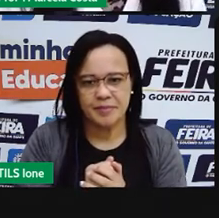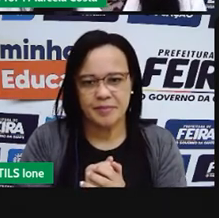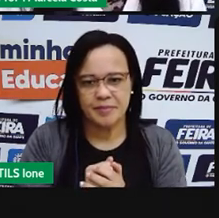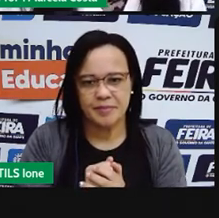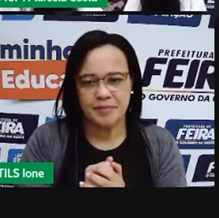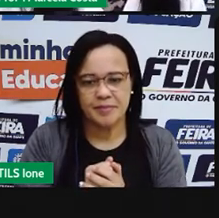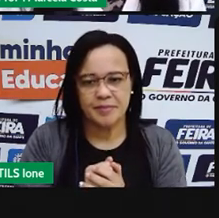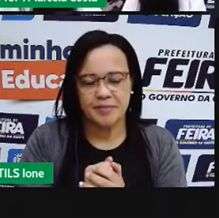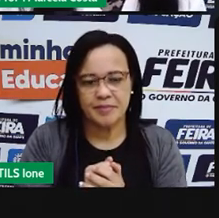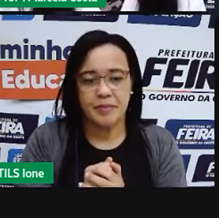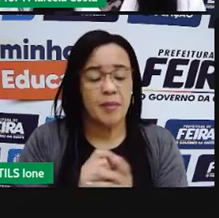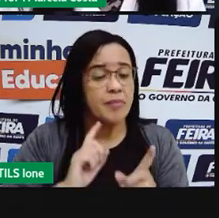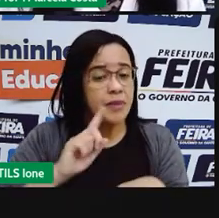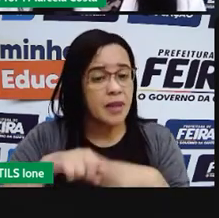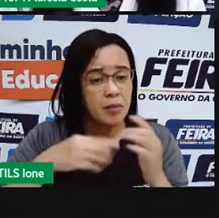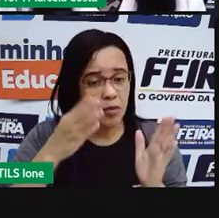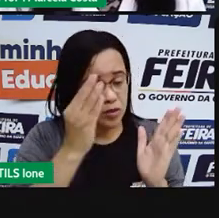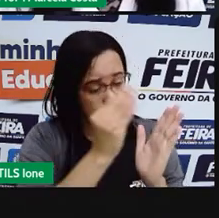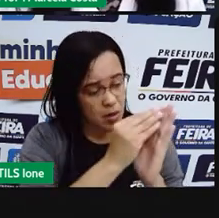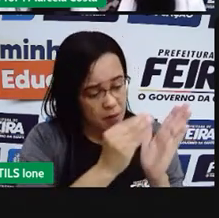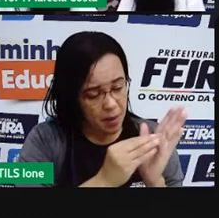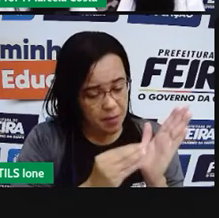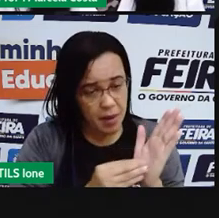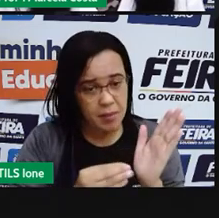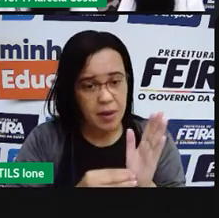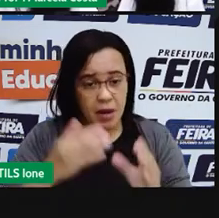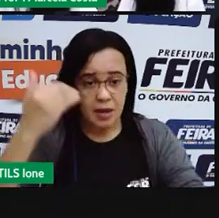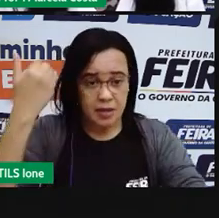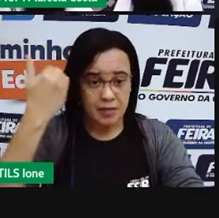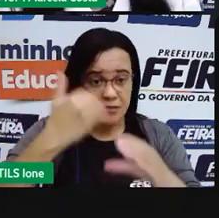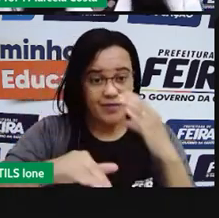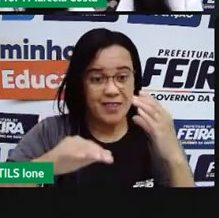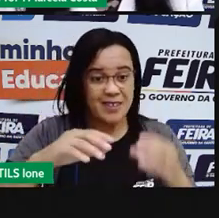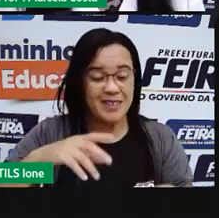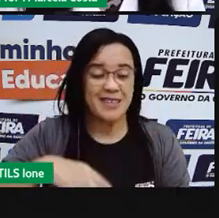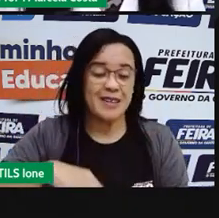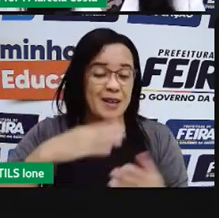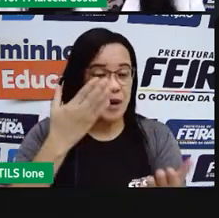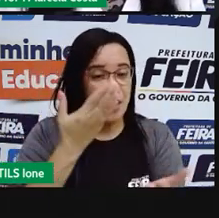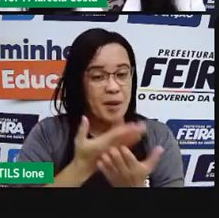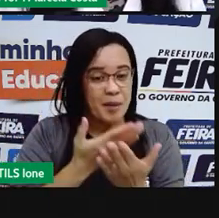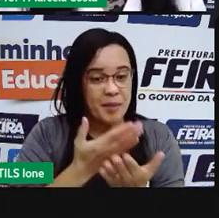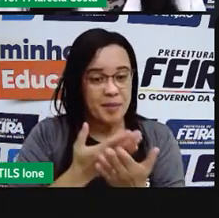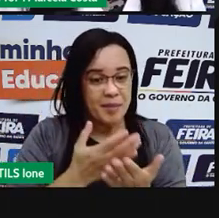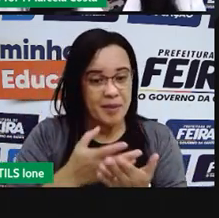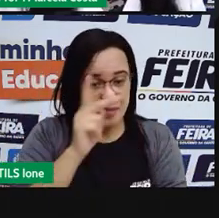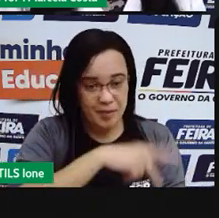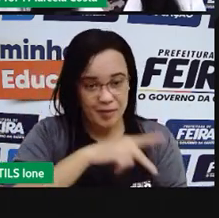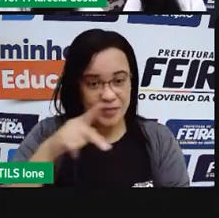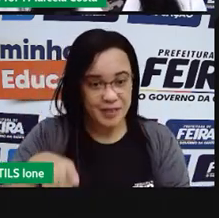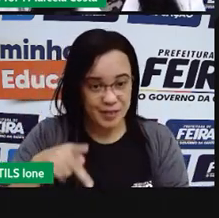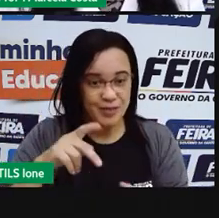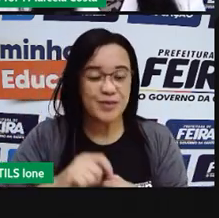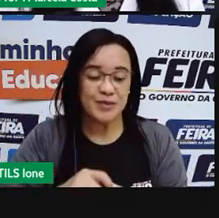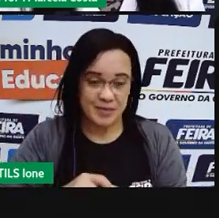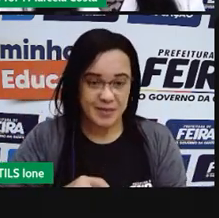produção que você fez, mas vai para a professora da sua empresa. Ou, você também pode